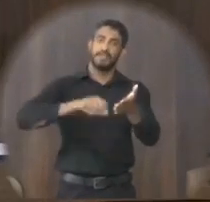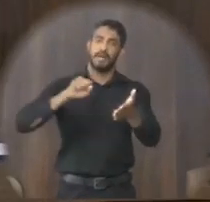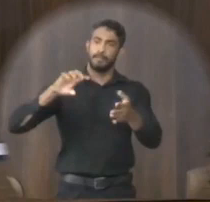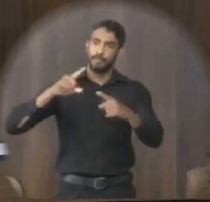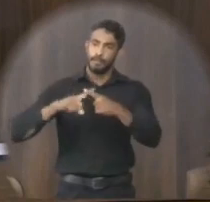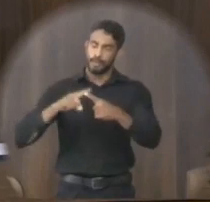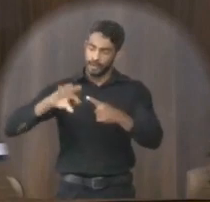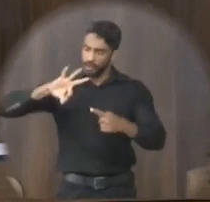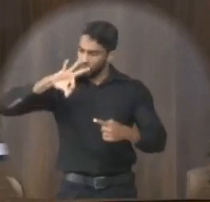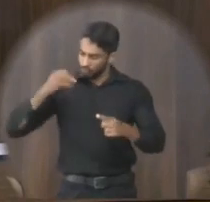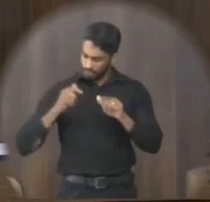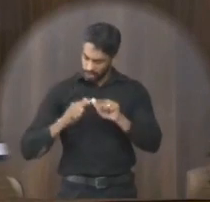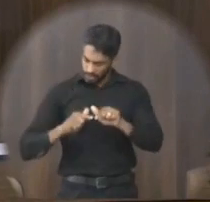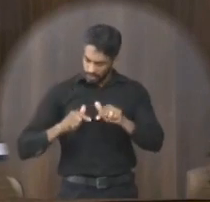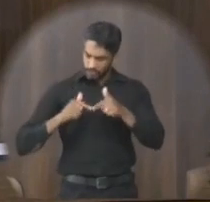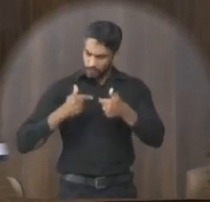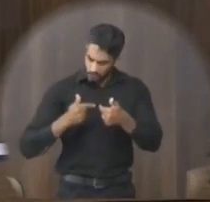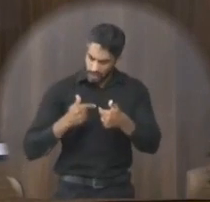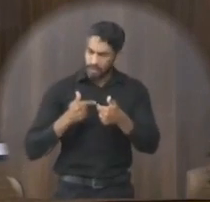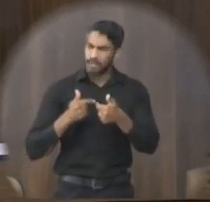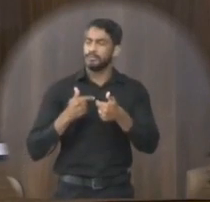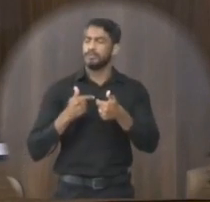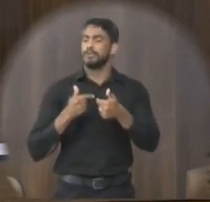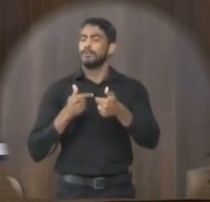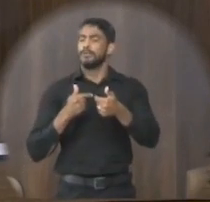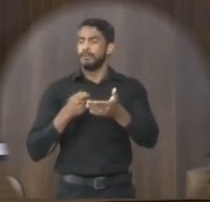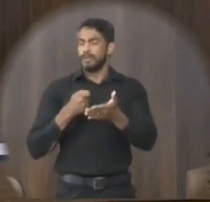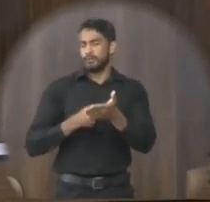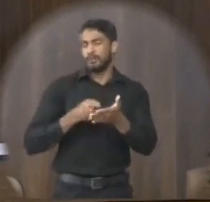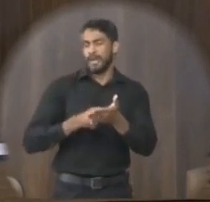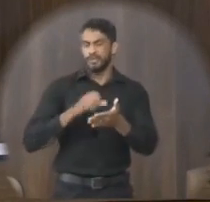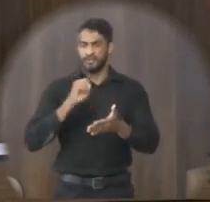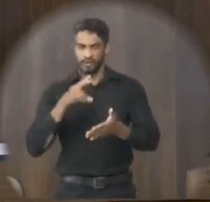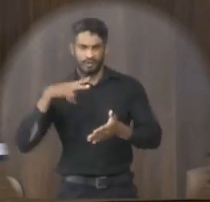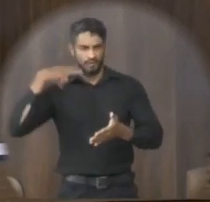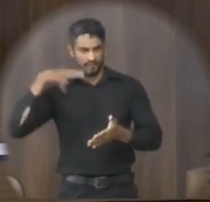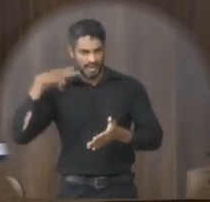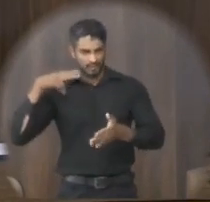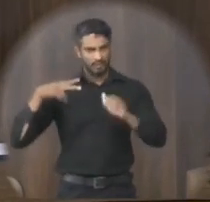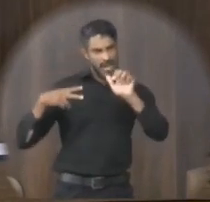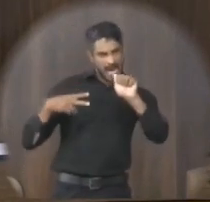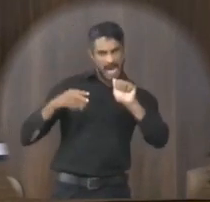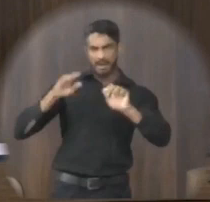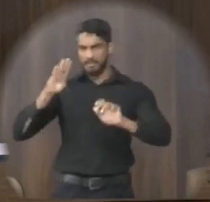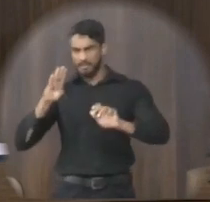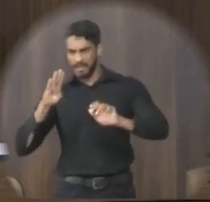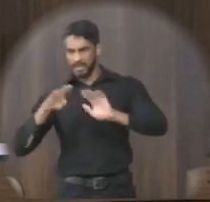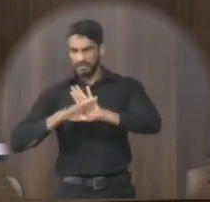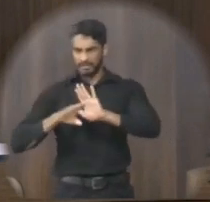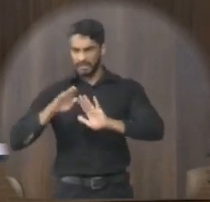todos estão empenhados isso aí não é só vereador A ou vereador B que trabalha em prol de educação não